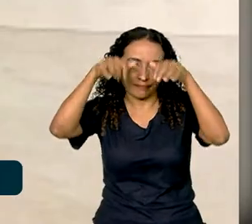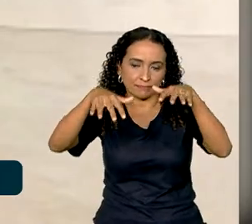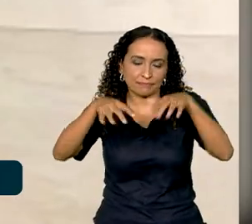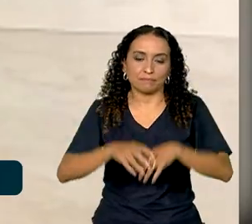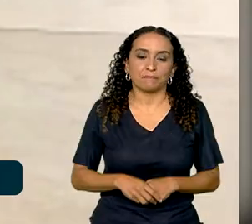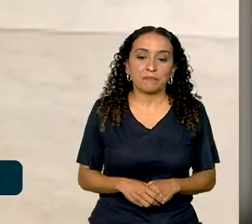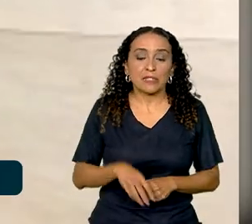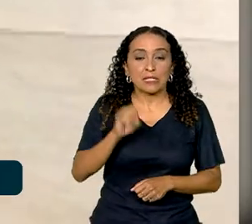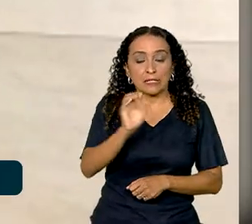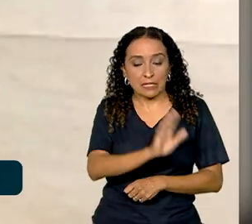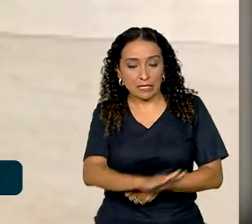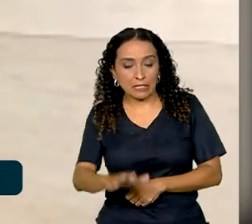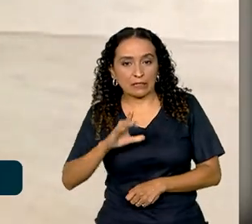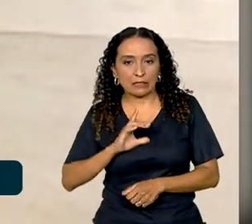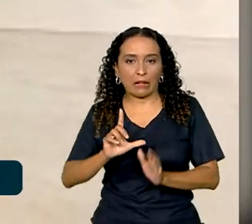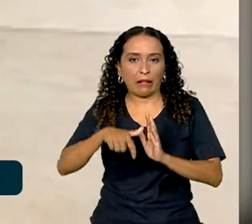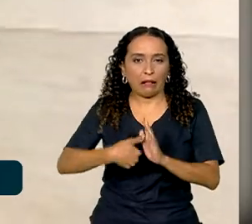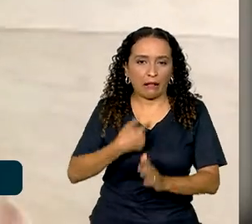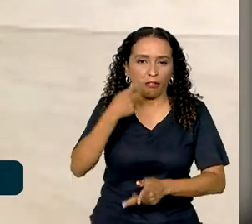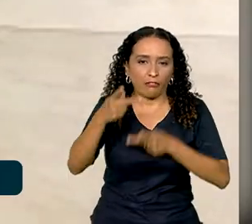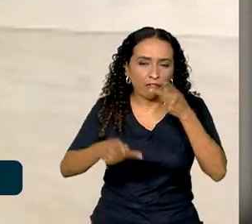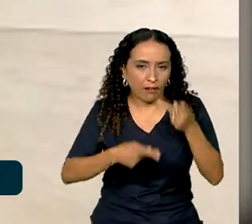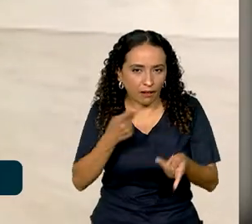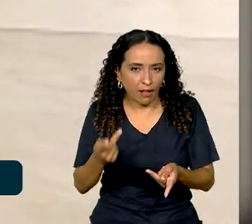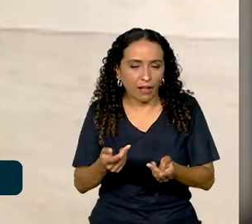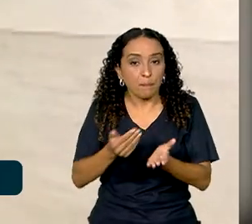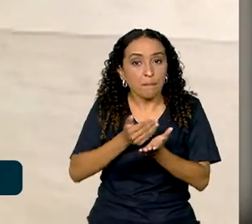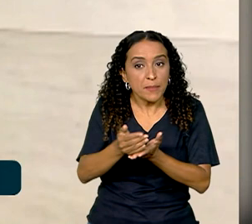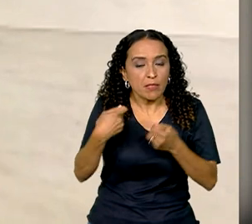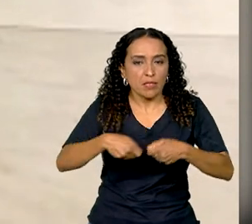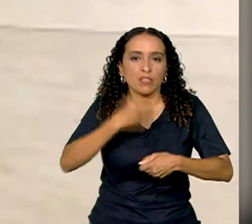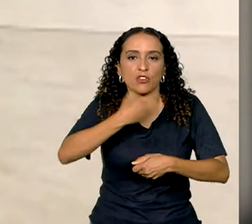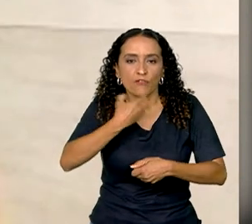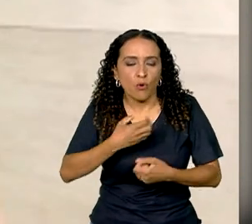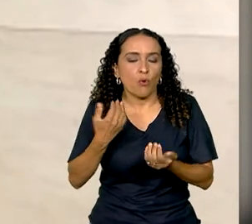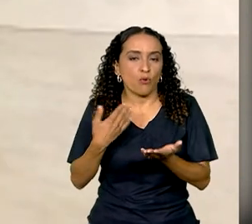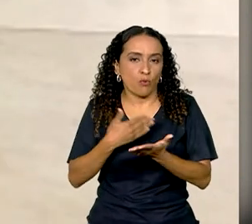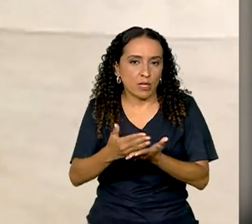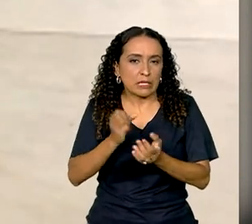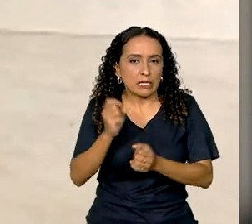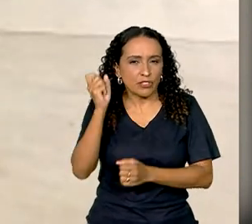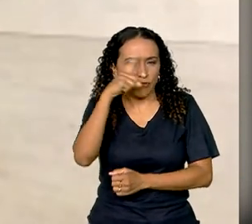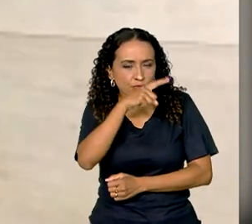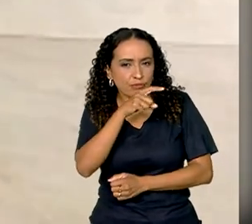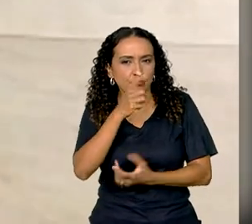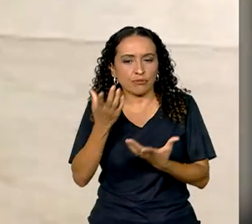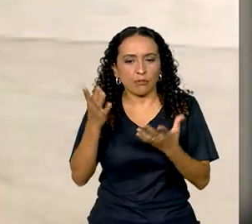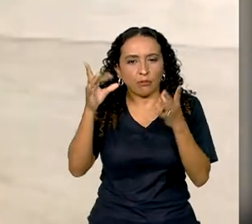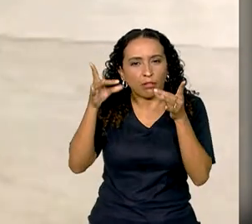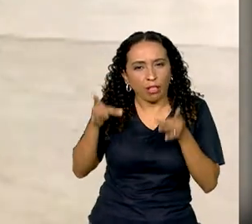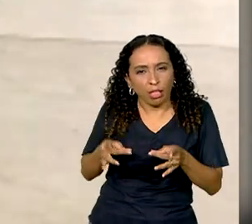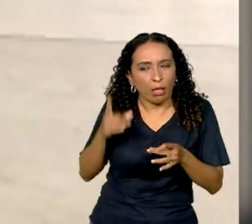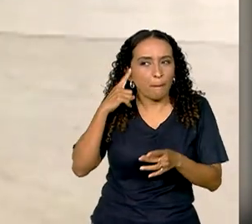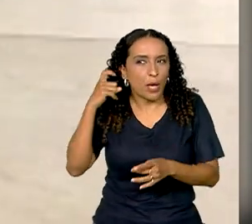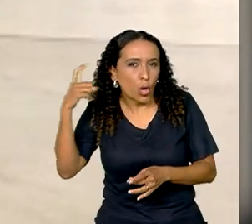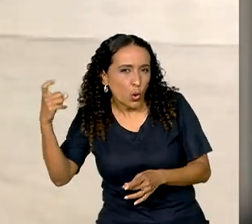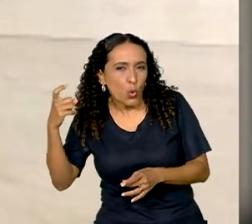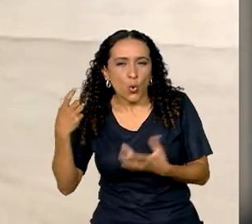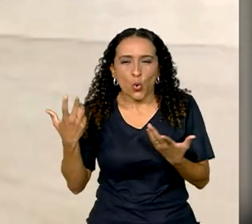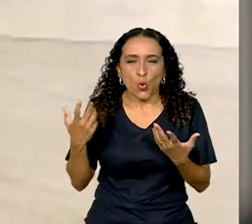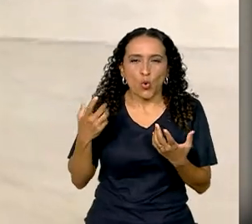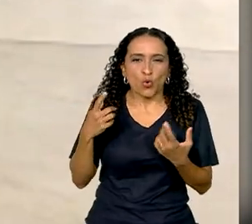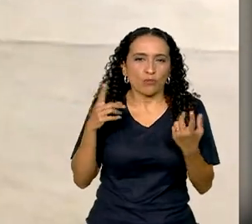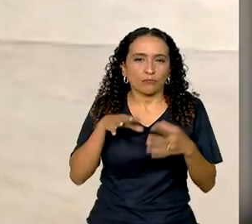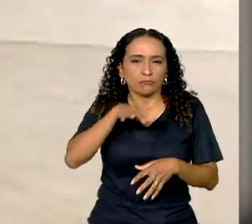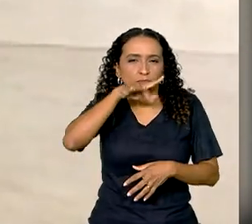Se essa criança tem atraso de fala, que ela comece a fazer fono, se essa criança tem uma dificuldade sensorial, às vezes sensibilidade a barulho, som,